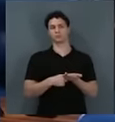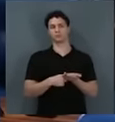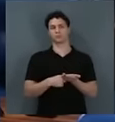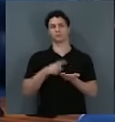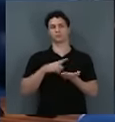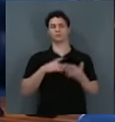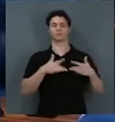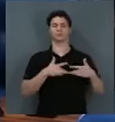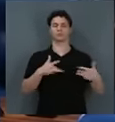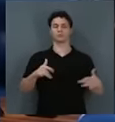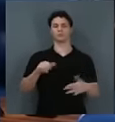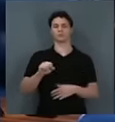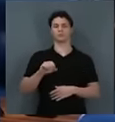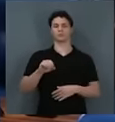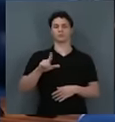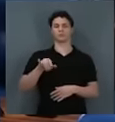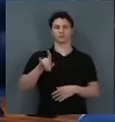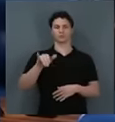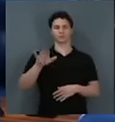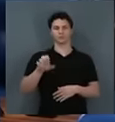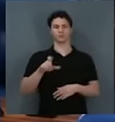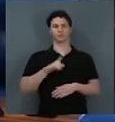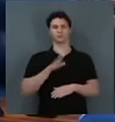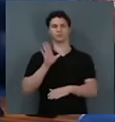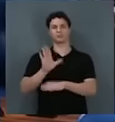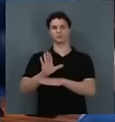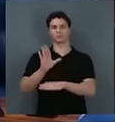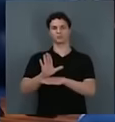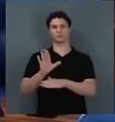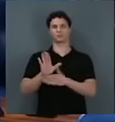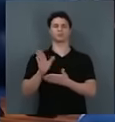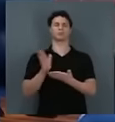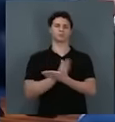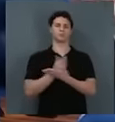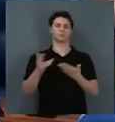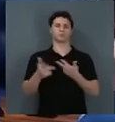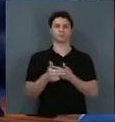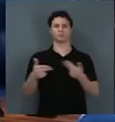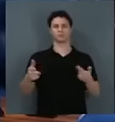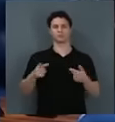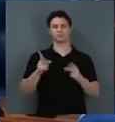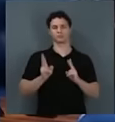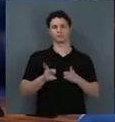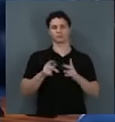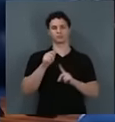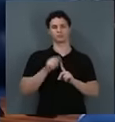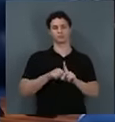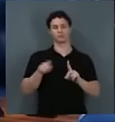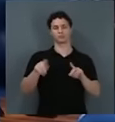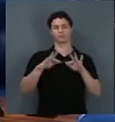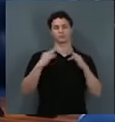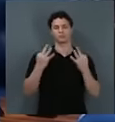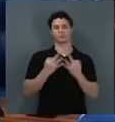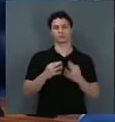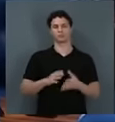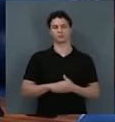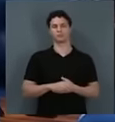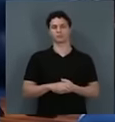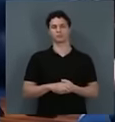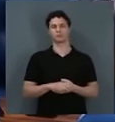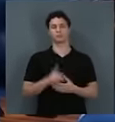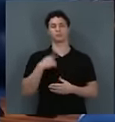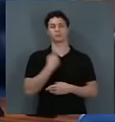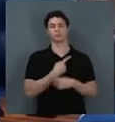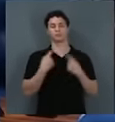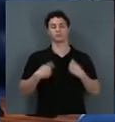solidariedade e eu vou ajudar, pelo menos, com alguma coisa, um pouco, todo mês, essa família. Nós